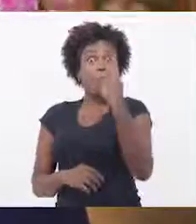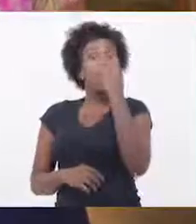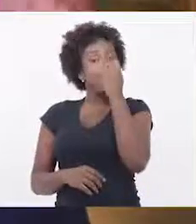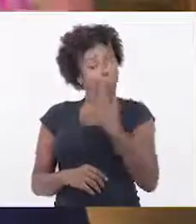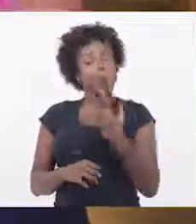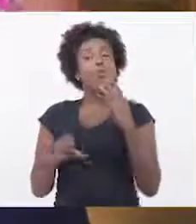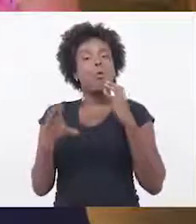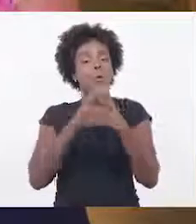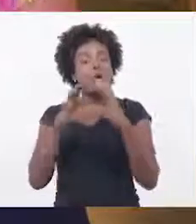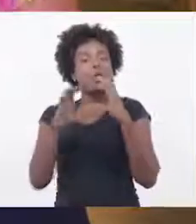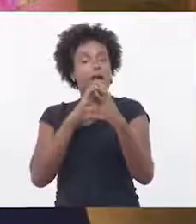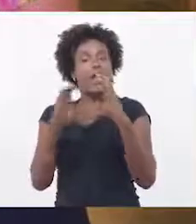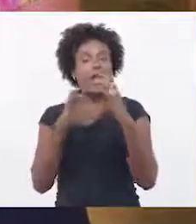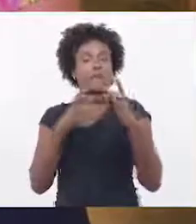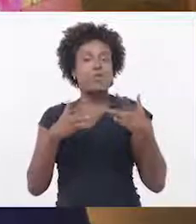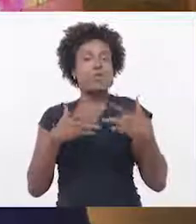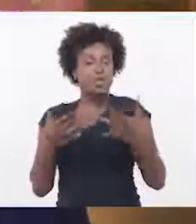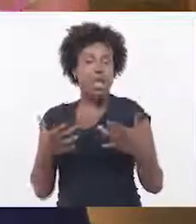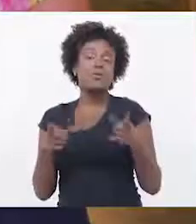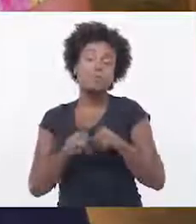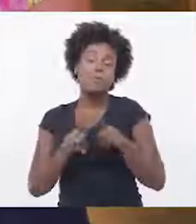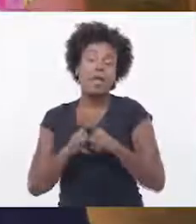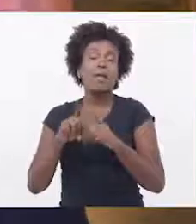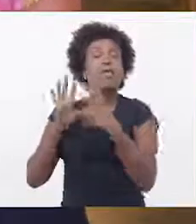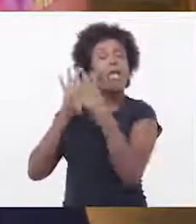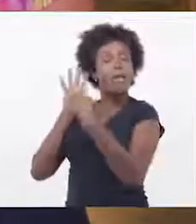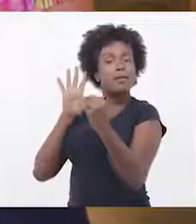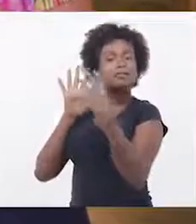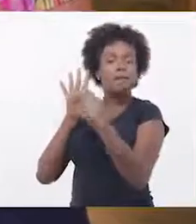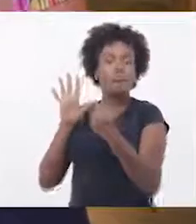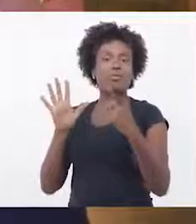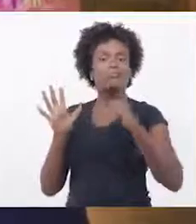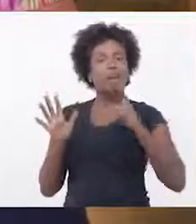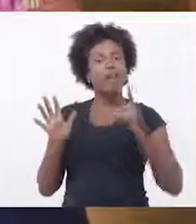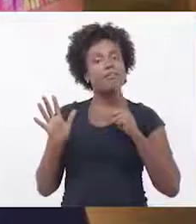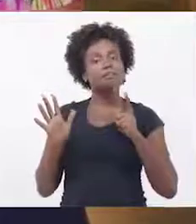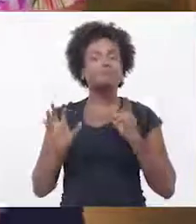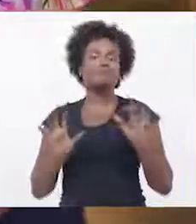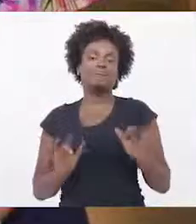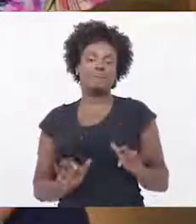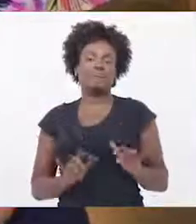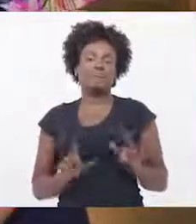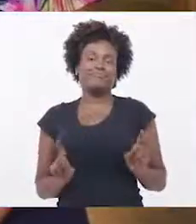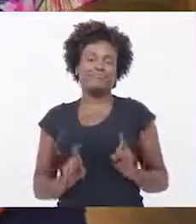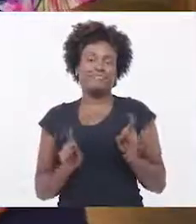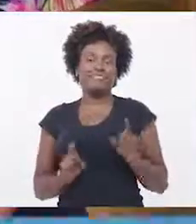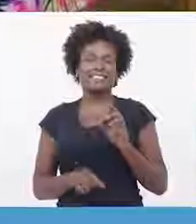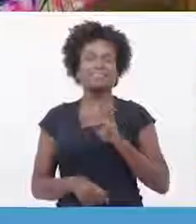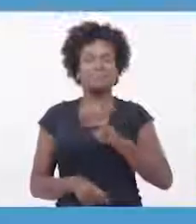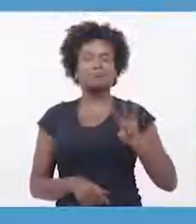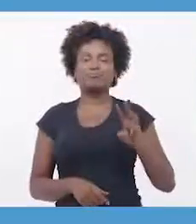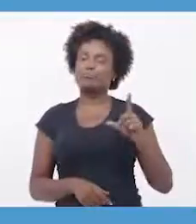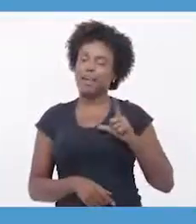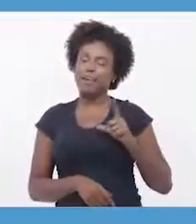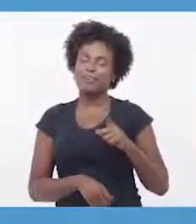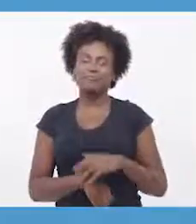padrões para facilitar essa comunicação. A gente também preparou alguns exemplos que podem ser utilizados por vocês.